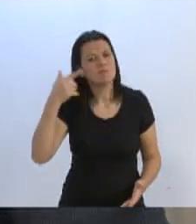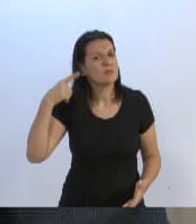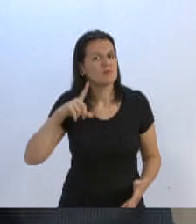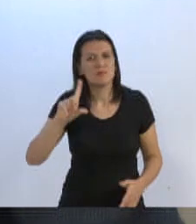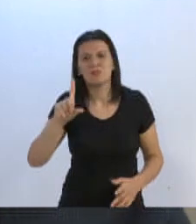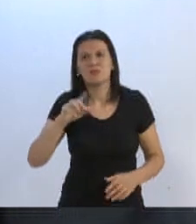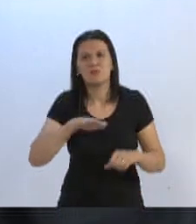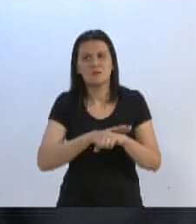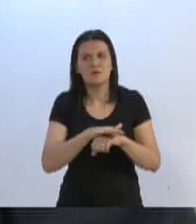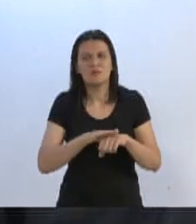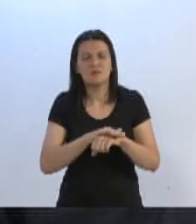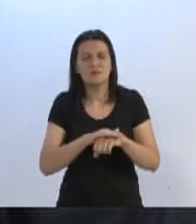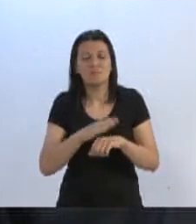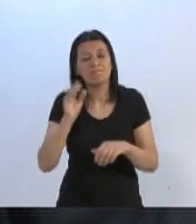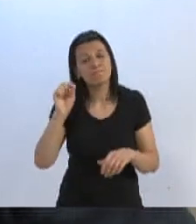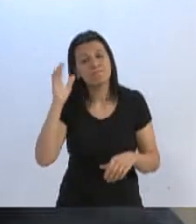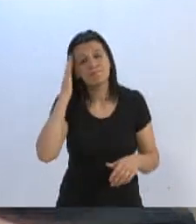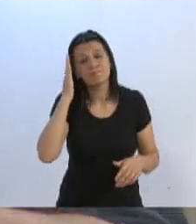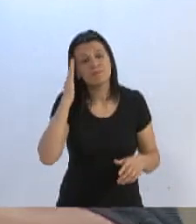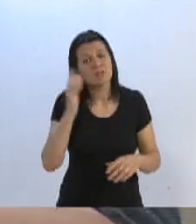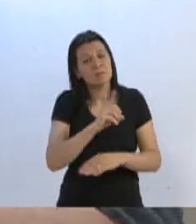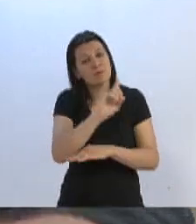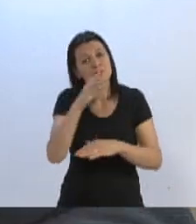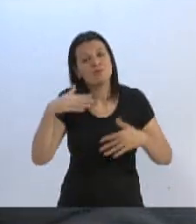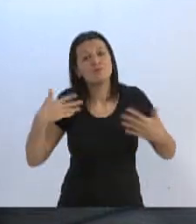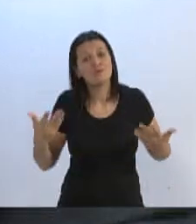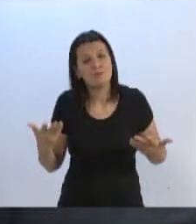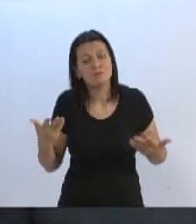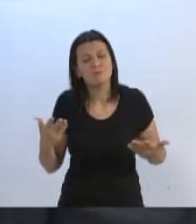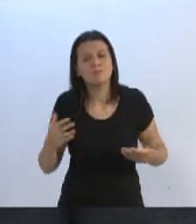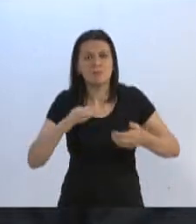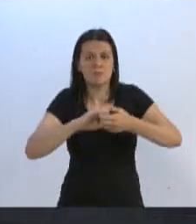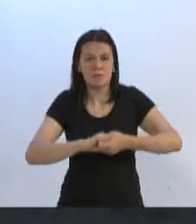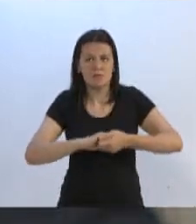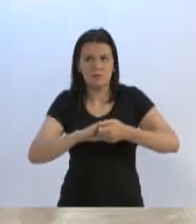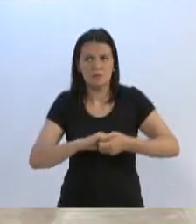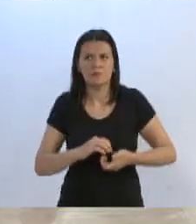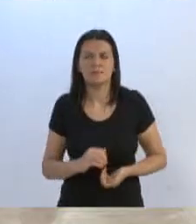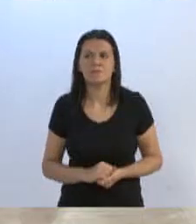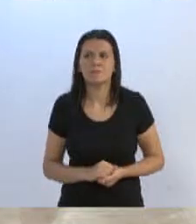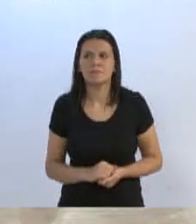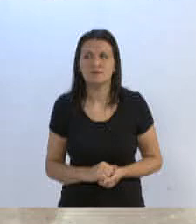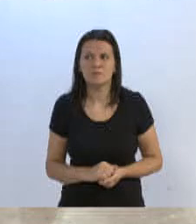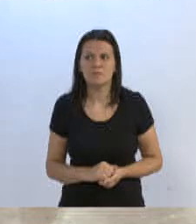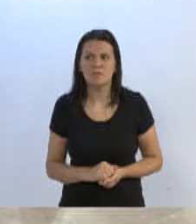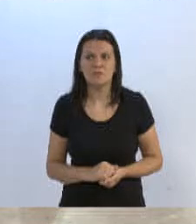dialogar nesse sentido, quem sabe um dia. Vereador César, sim. Parabéns pelo tema. Obrigado.